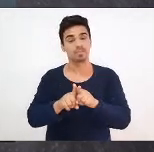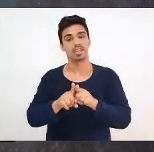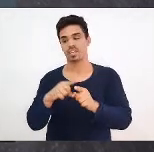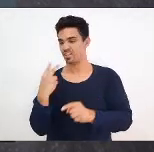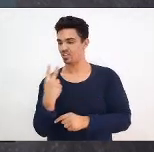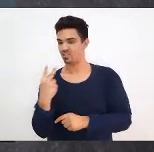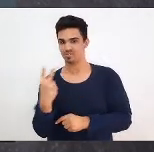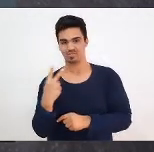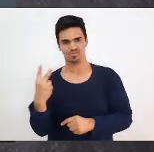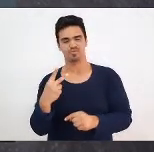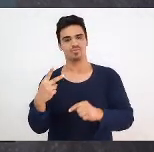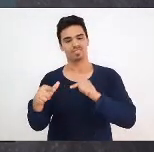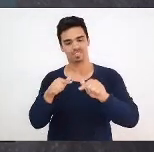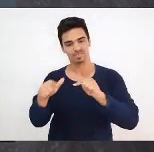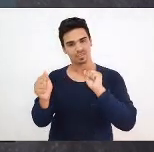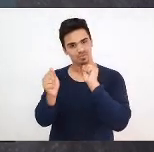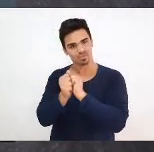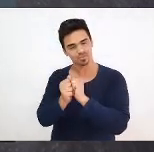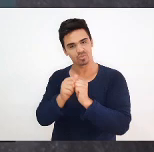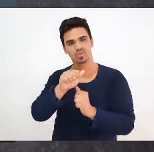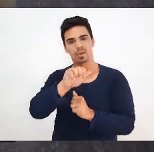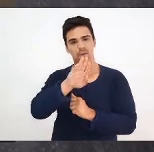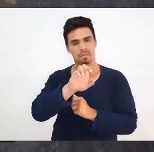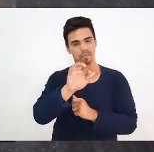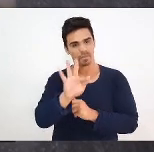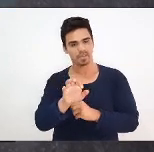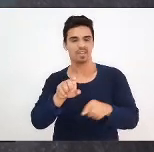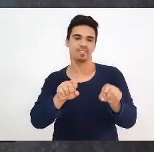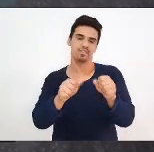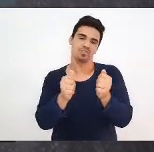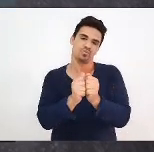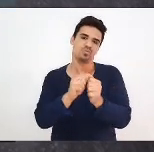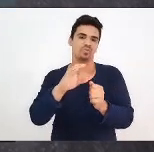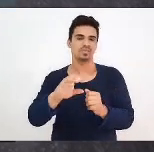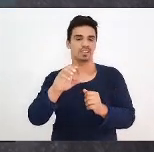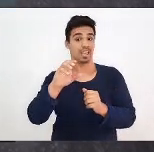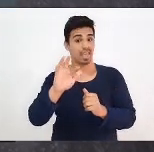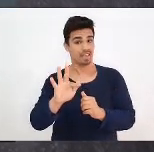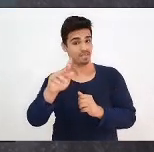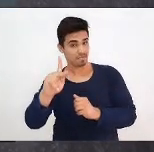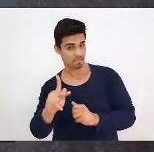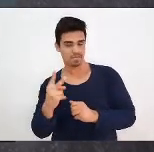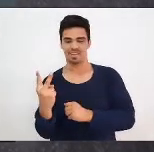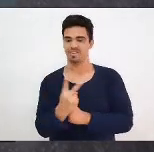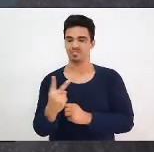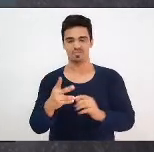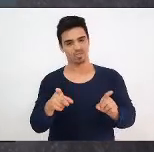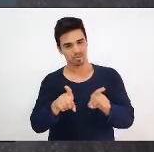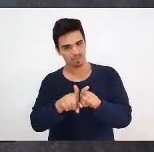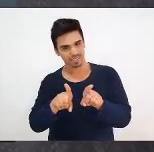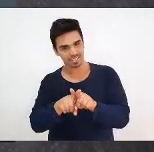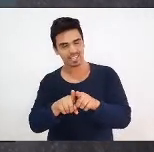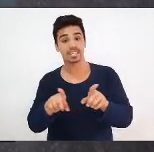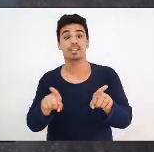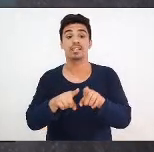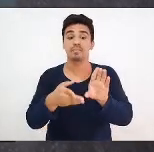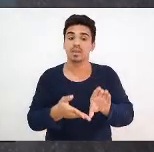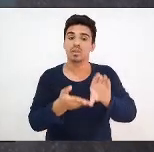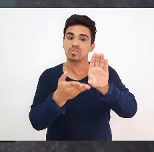a ABEP em parceria com o CFP, e aqui incluindo também os Conselhos Regionais de Psicologia,